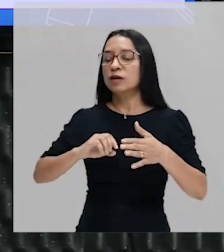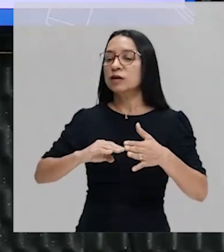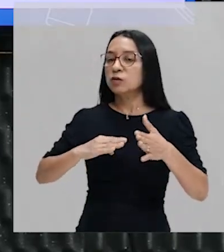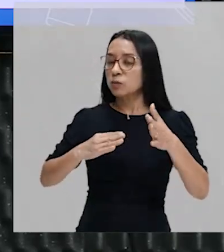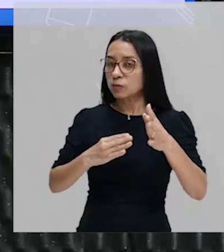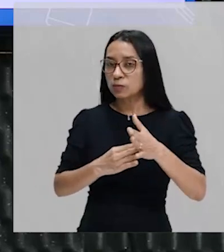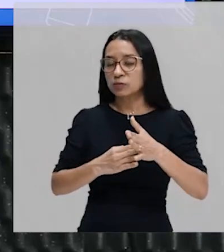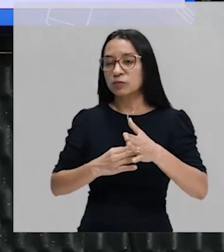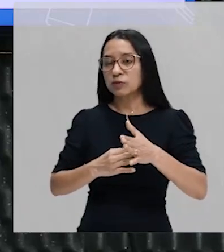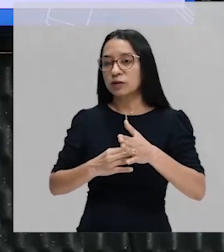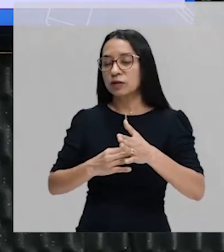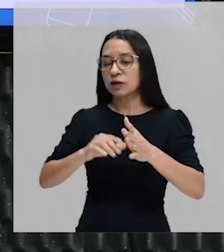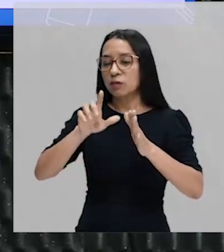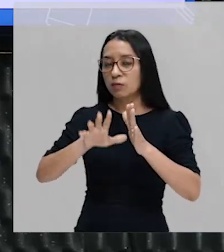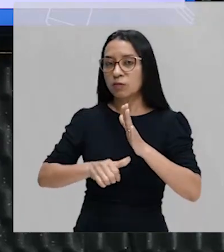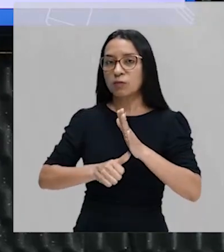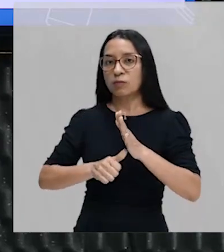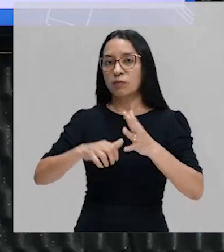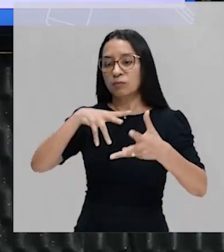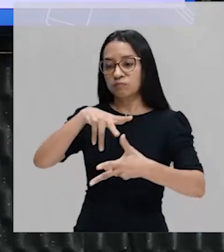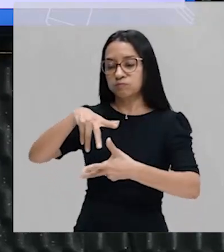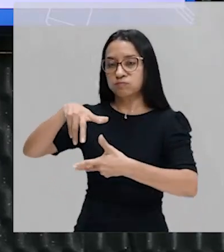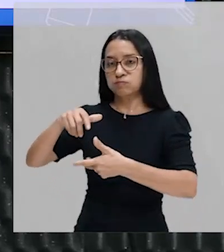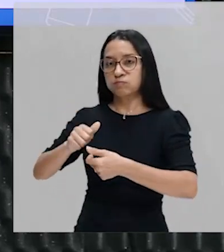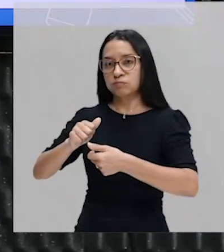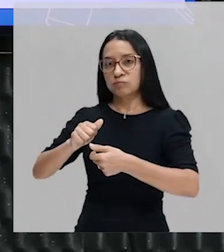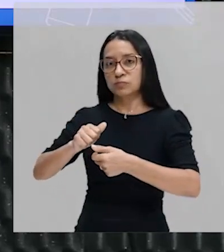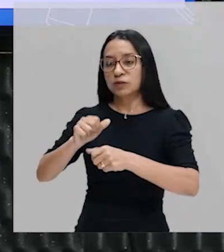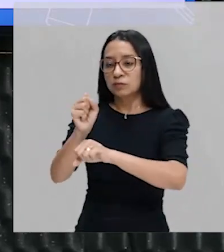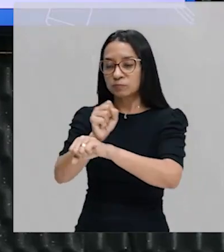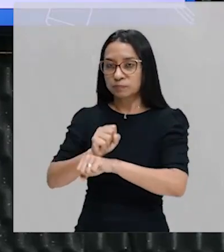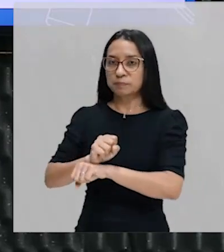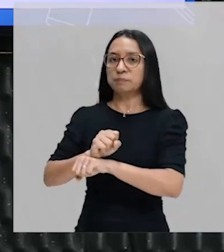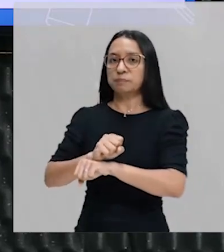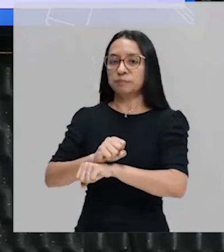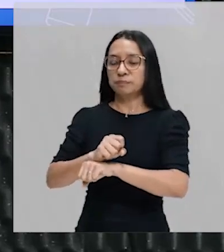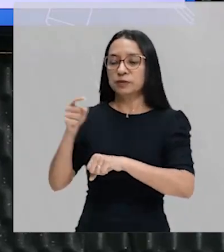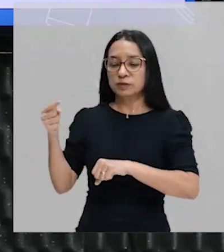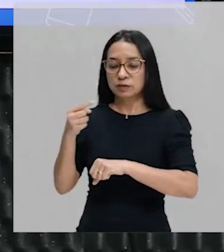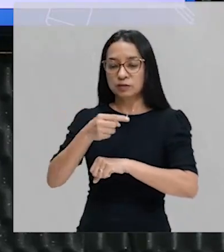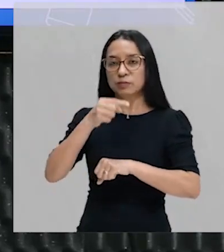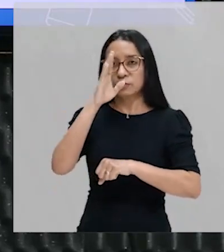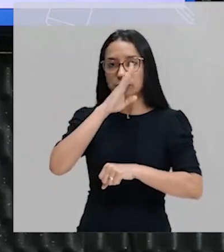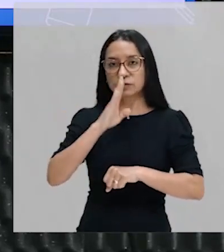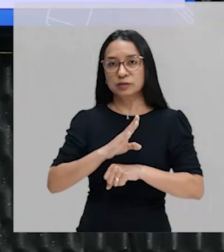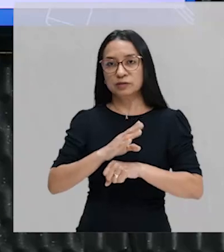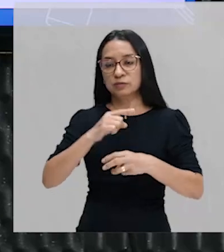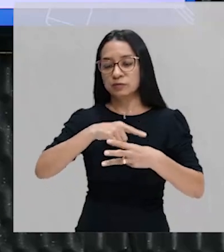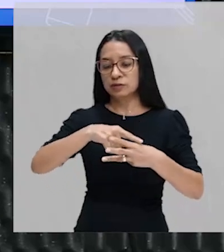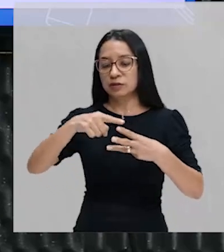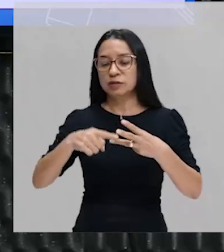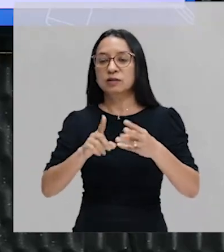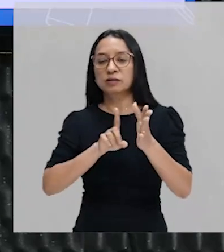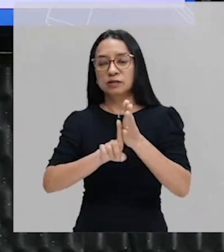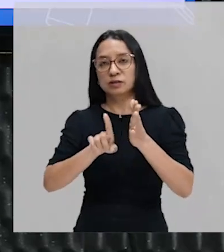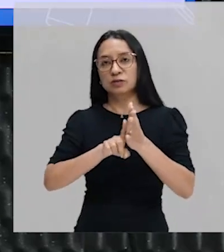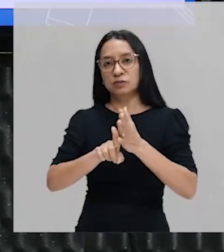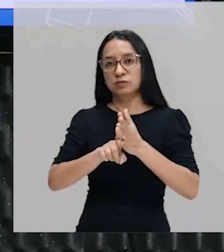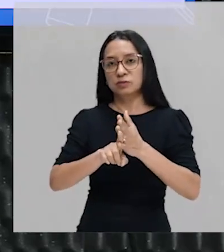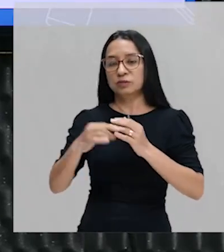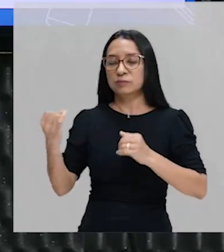do tráfico internacional de escravo para o Brasil. Então, observe que essas três questões, elas são